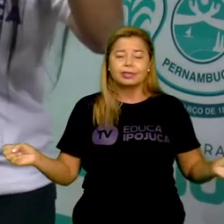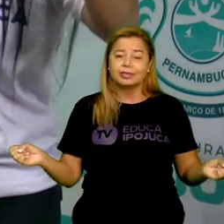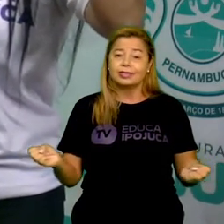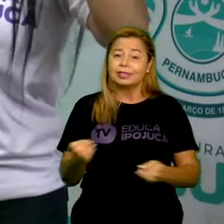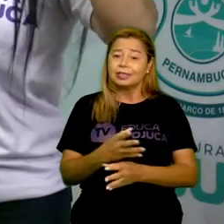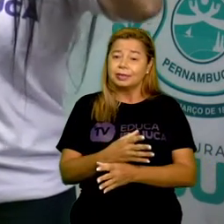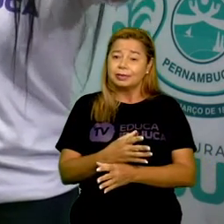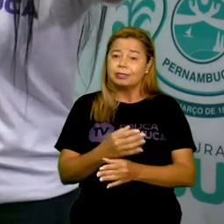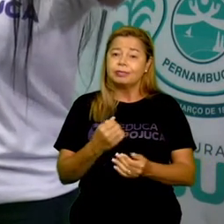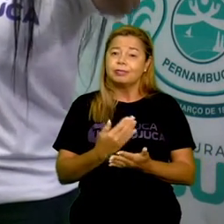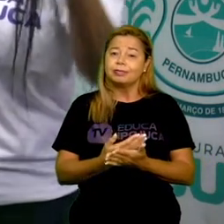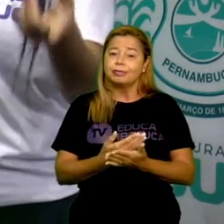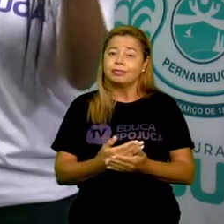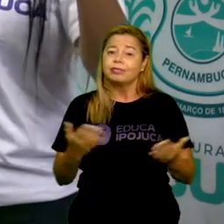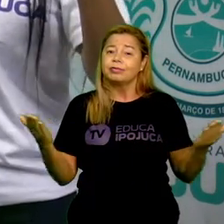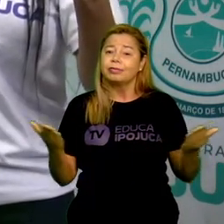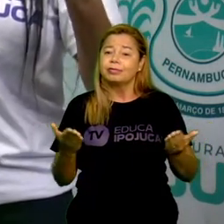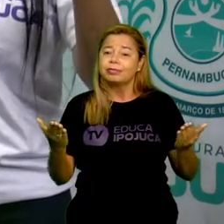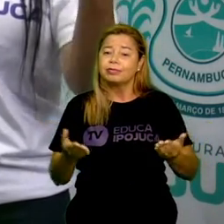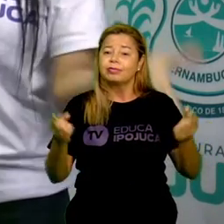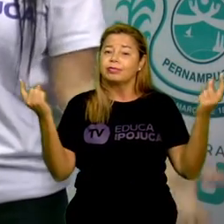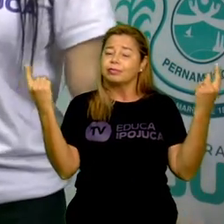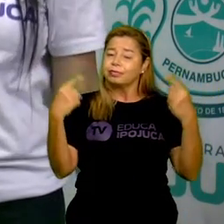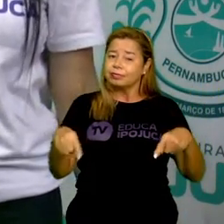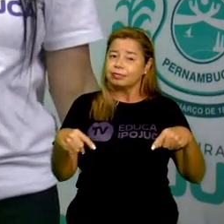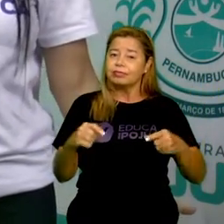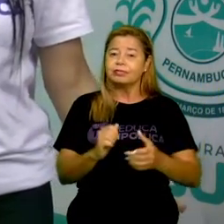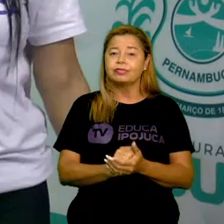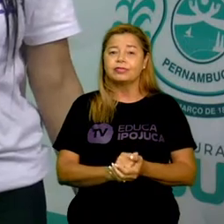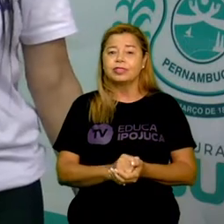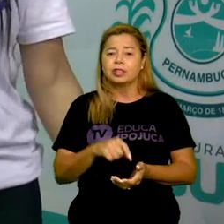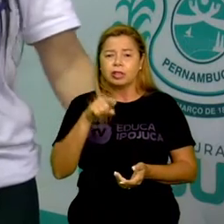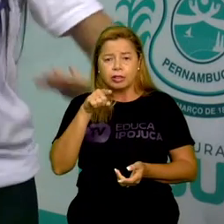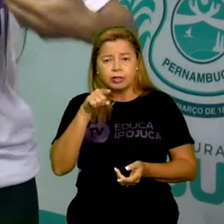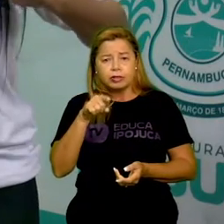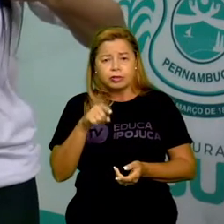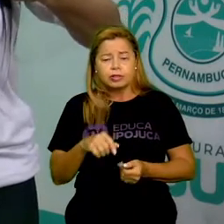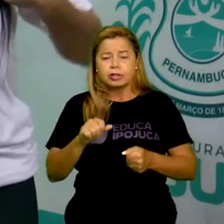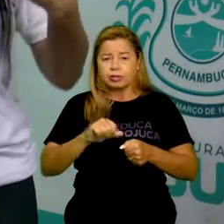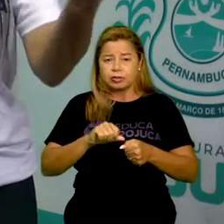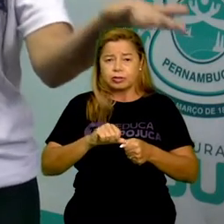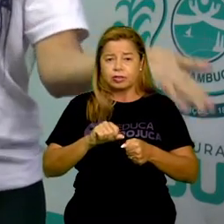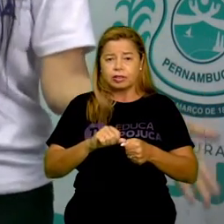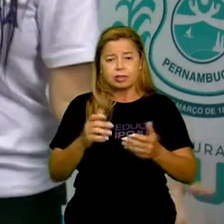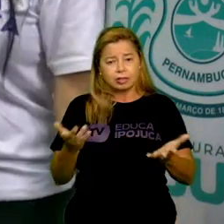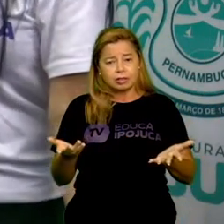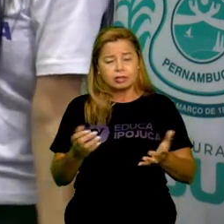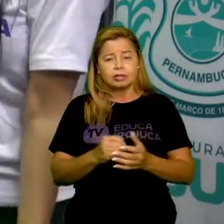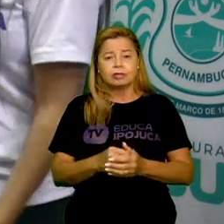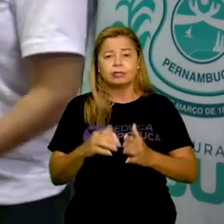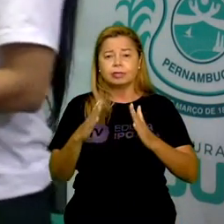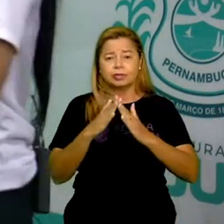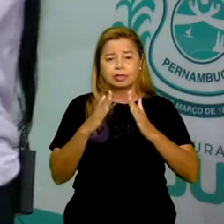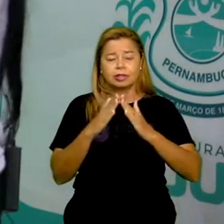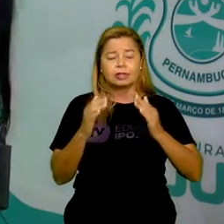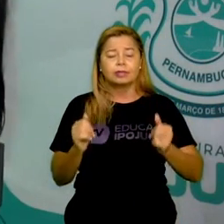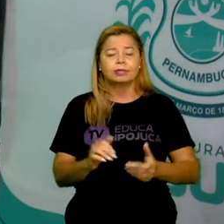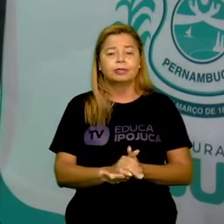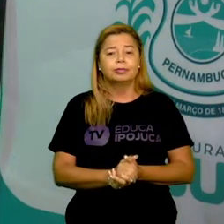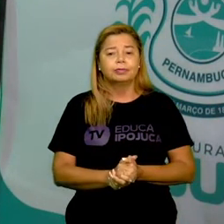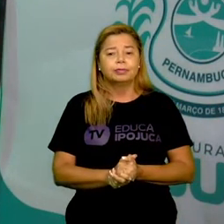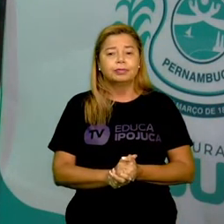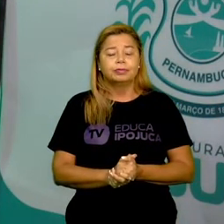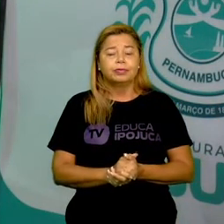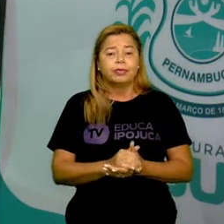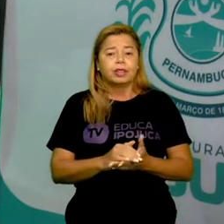nós vamos ter um desafio que vocês, espero que vocês estejam fazendo, né? Que a gente é desafiado para fazer. Vamos